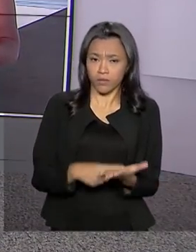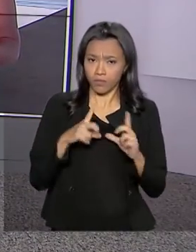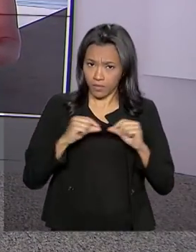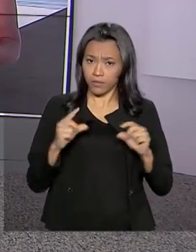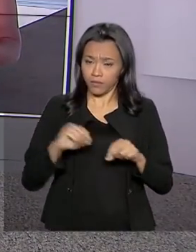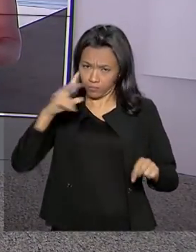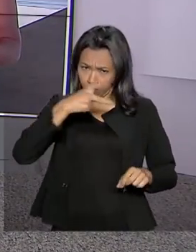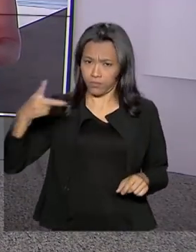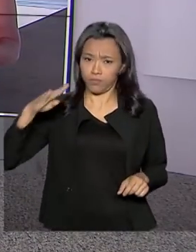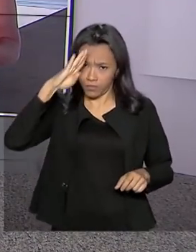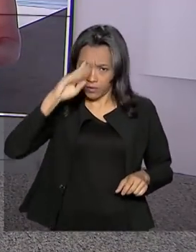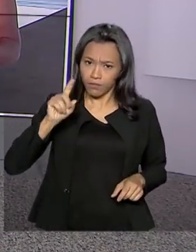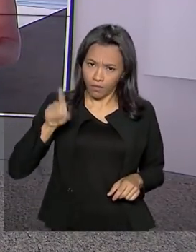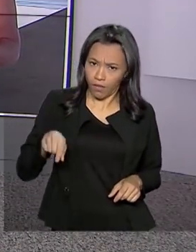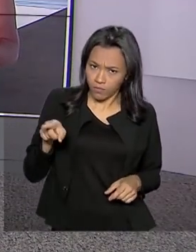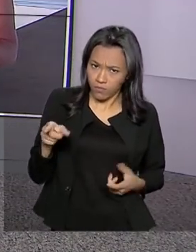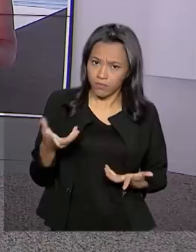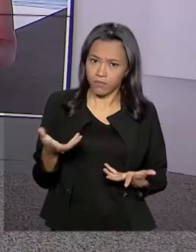dia pra você.